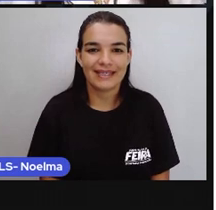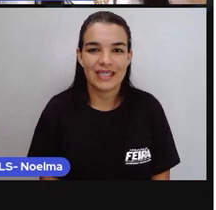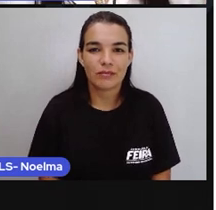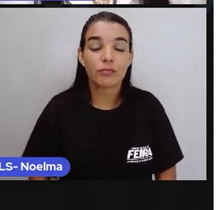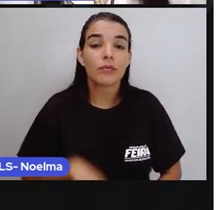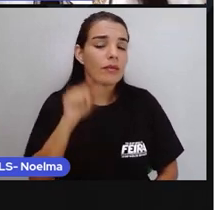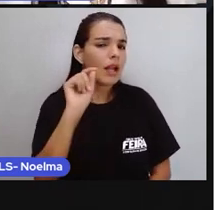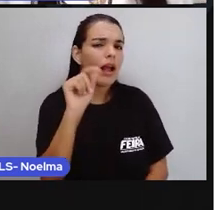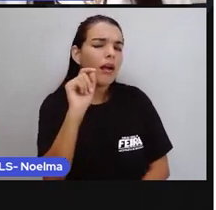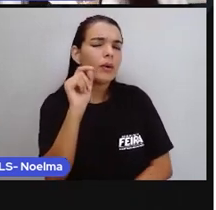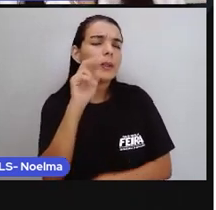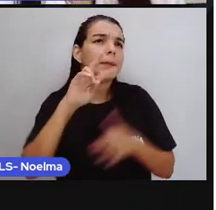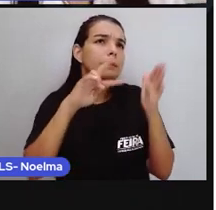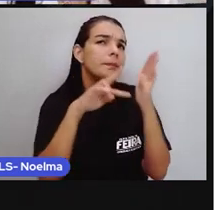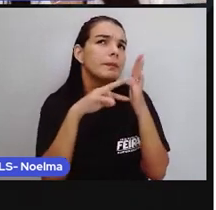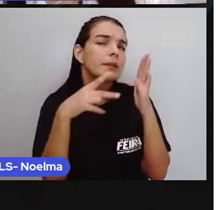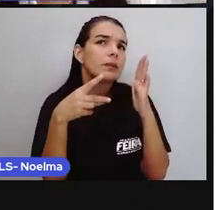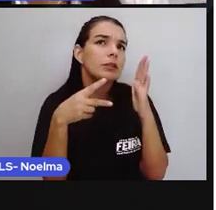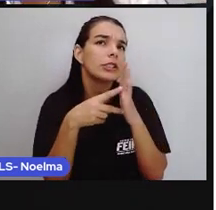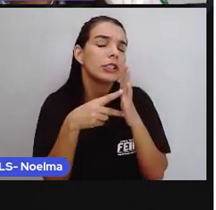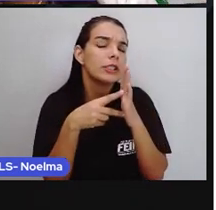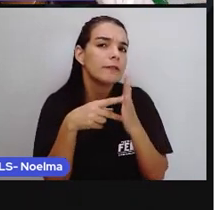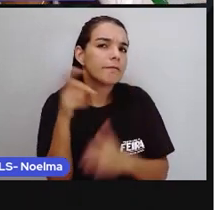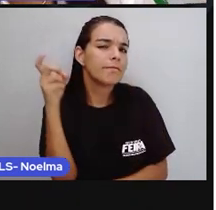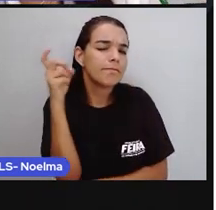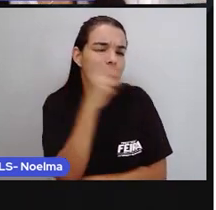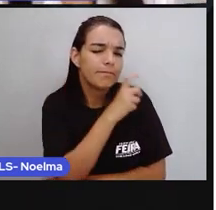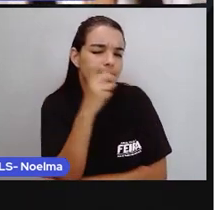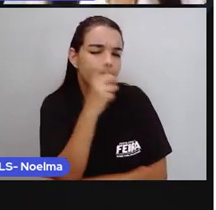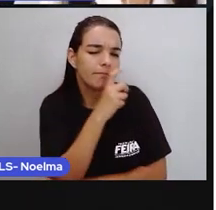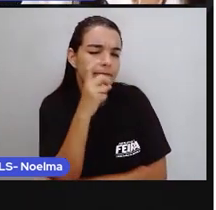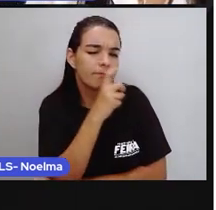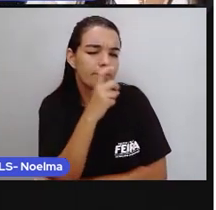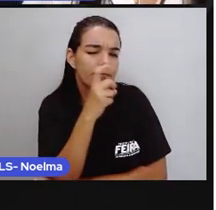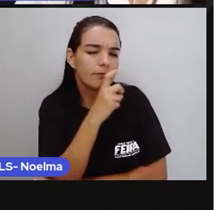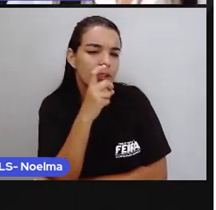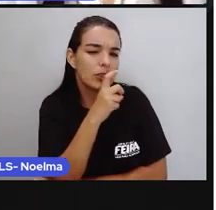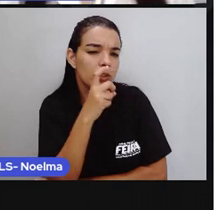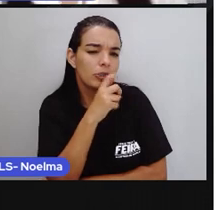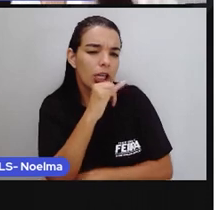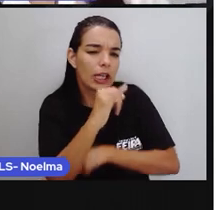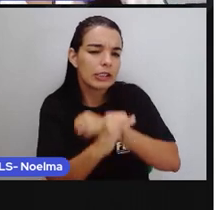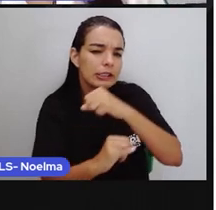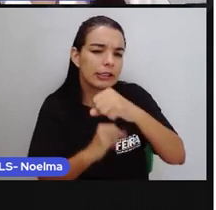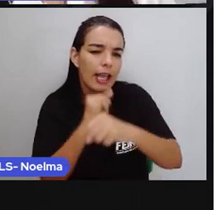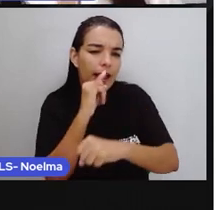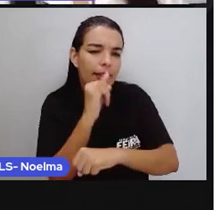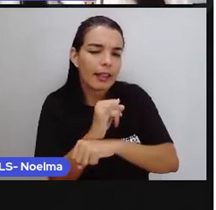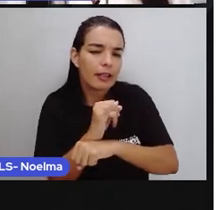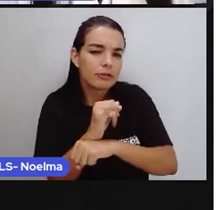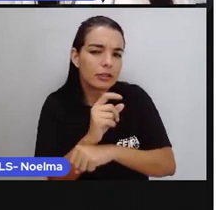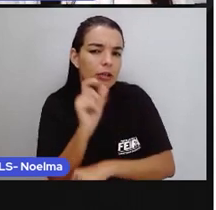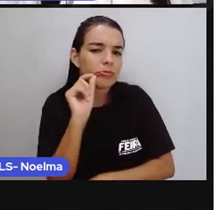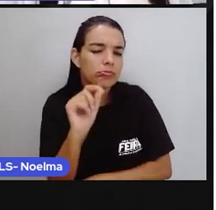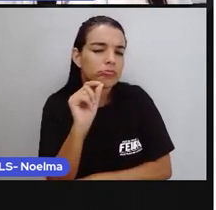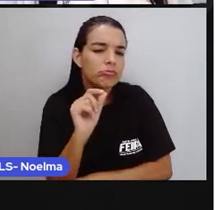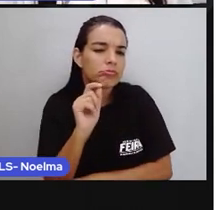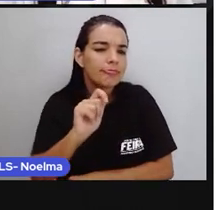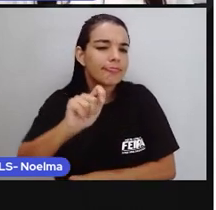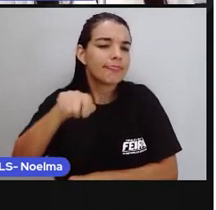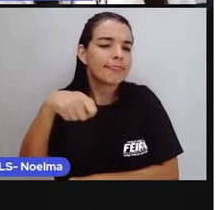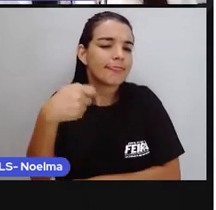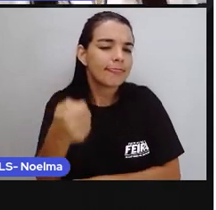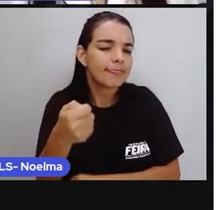E falando sobre fake news, que é um grande problema do momento. O que significa